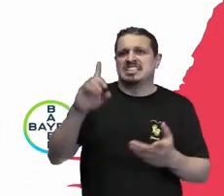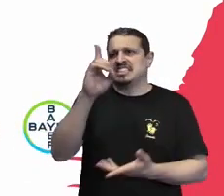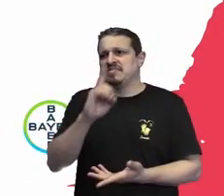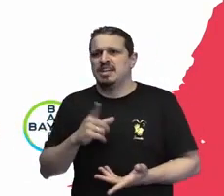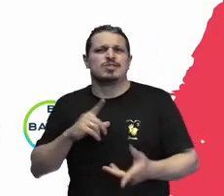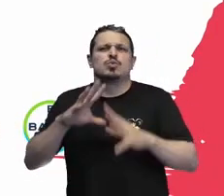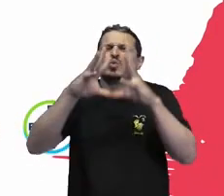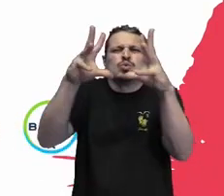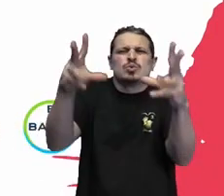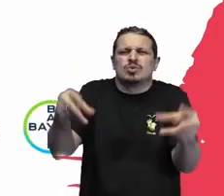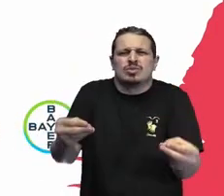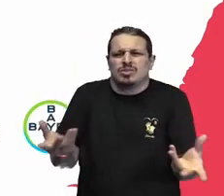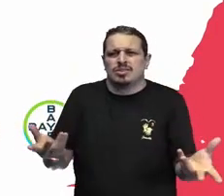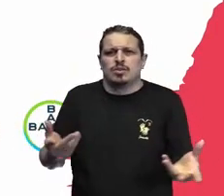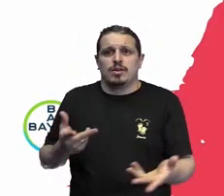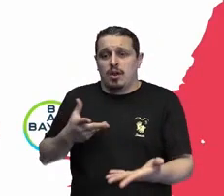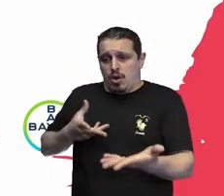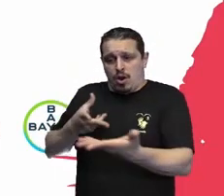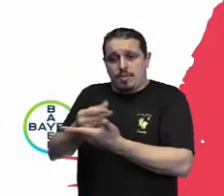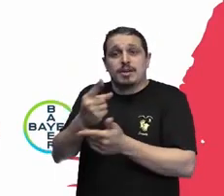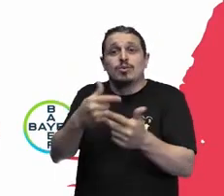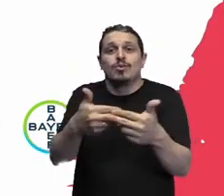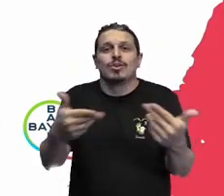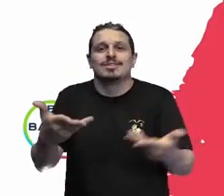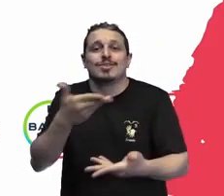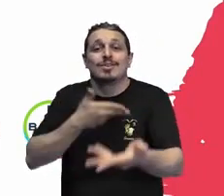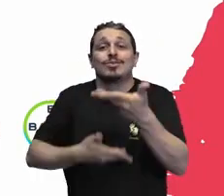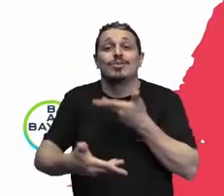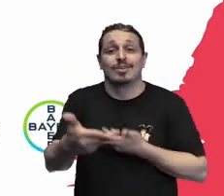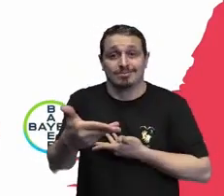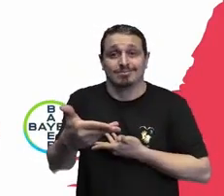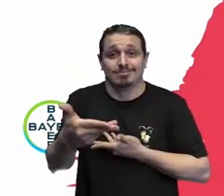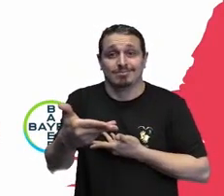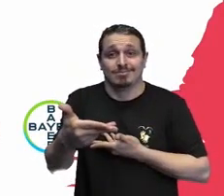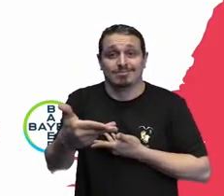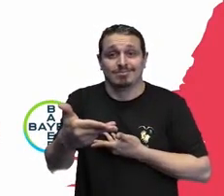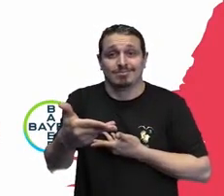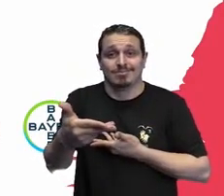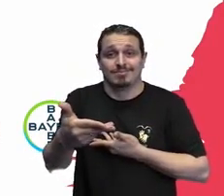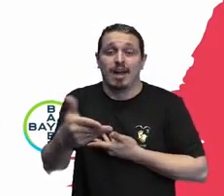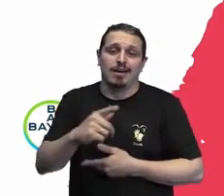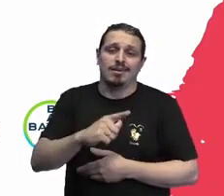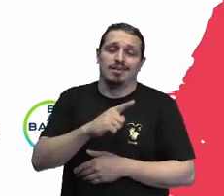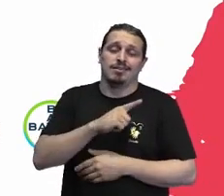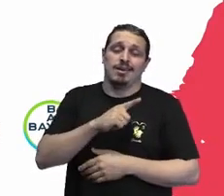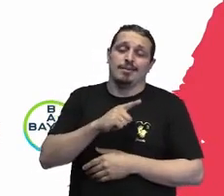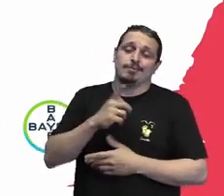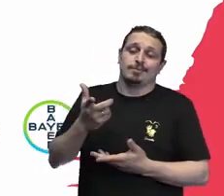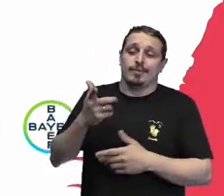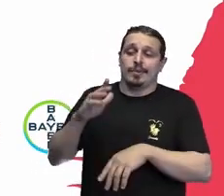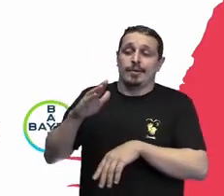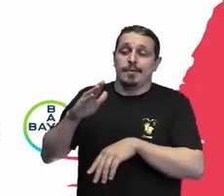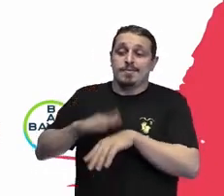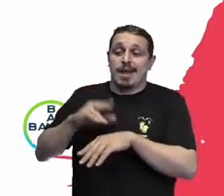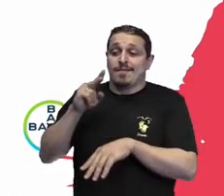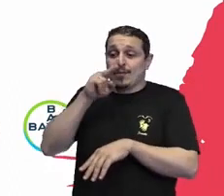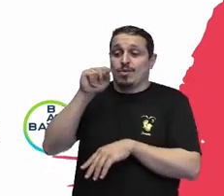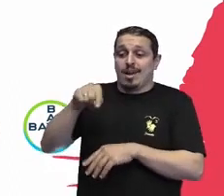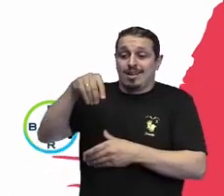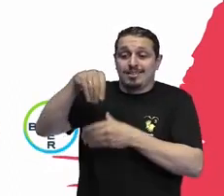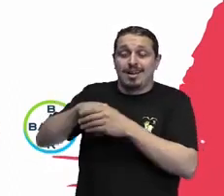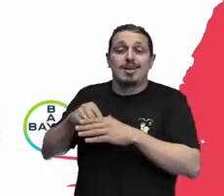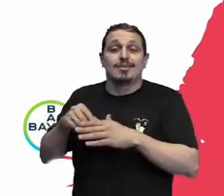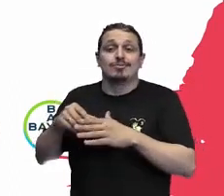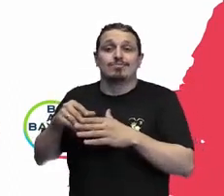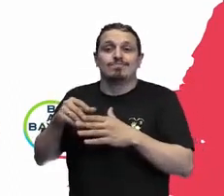maior a minha diversidade, ou quanto mais diversidade está presente dentro do meu ambiente organizacional, maior é a